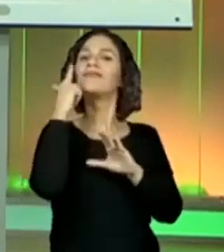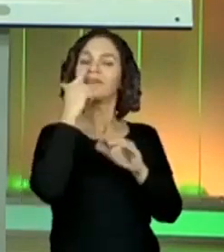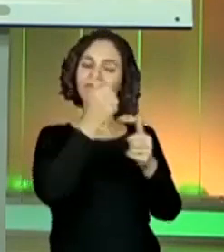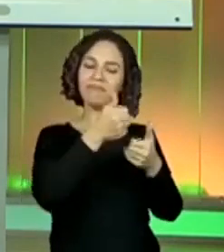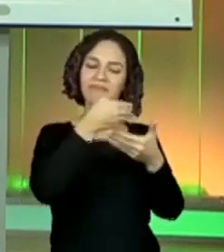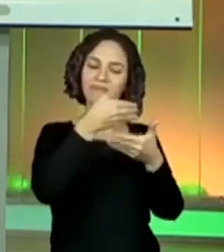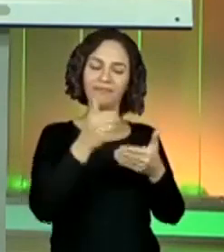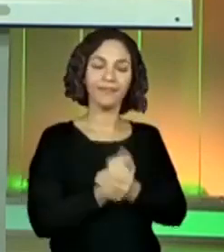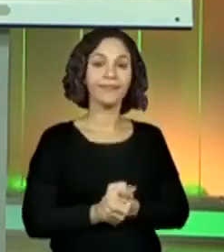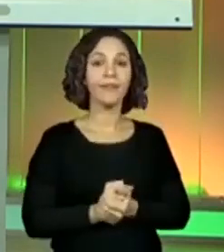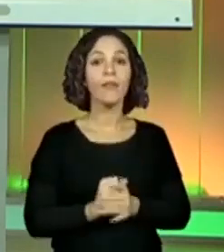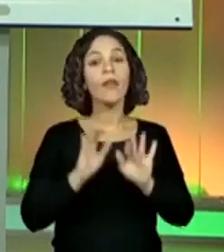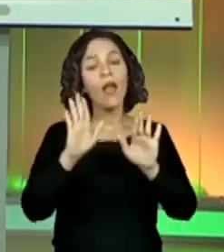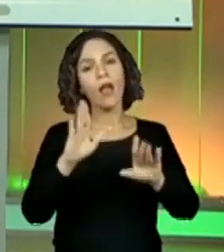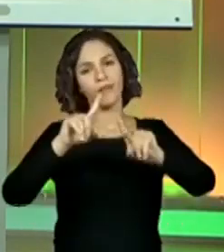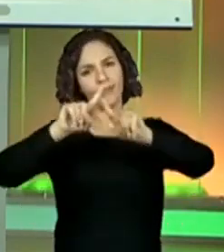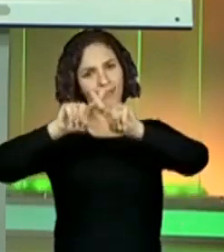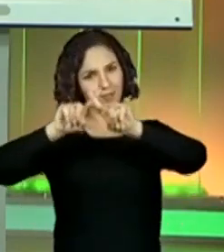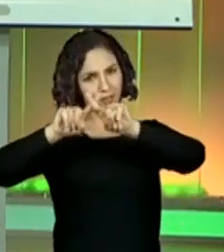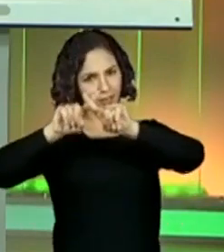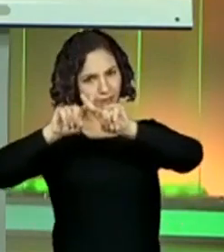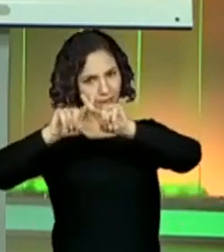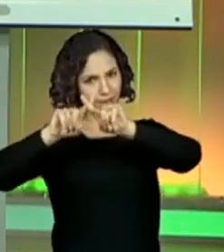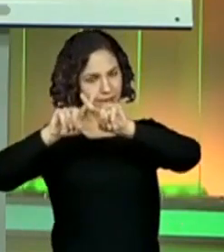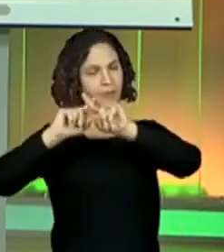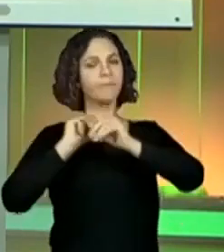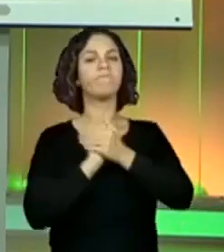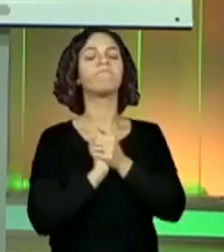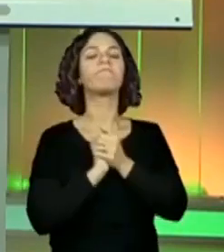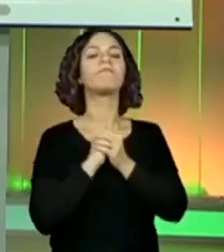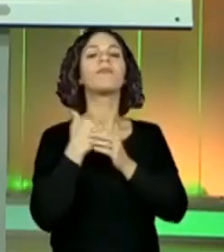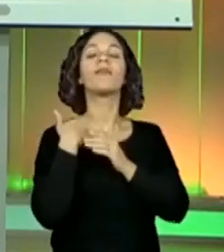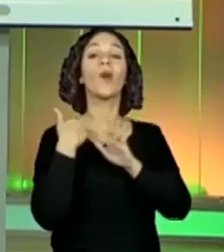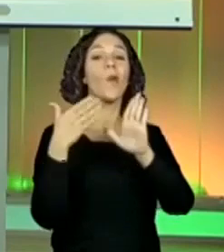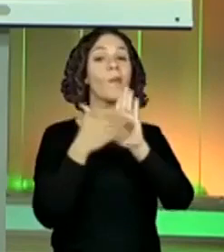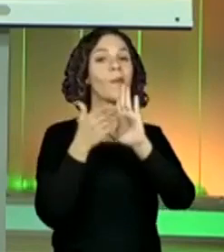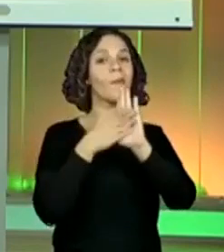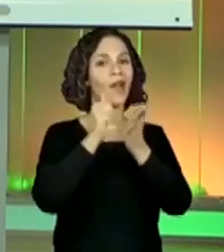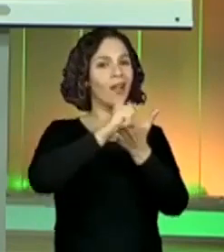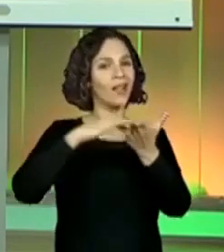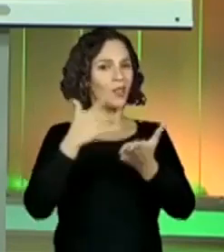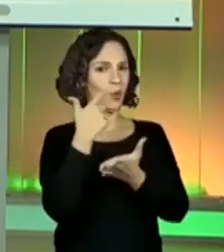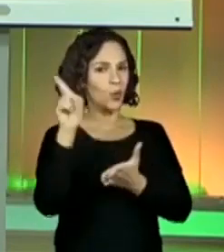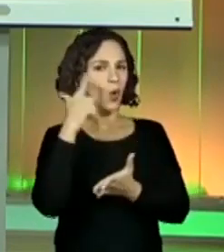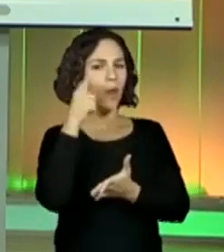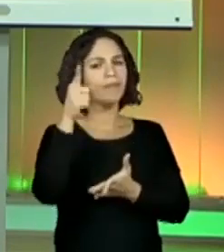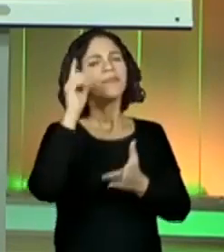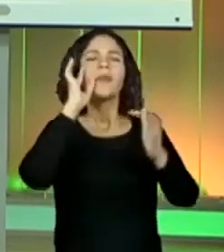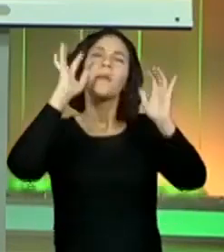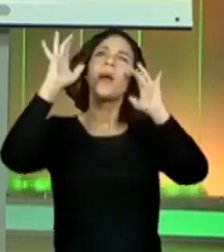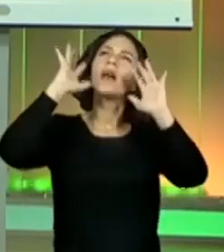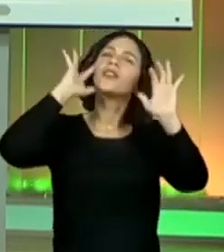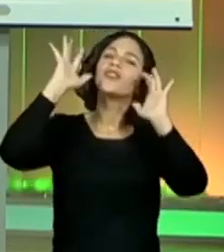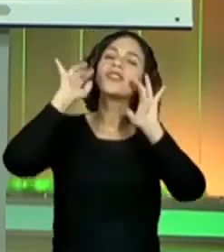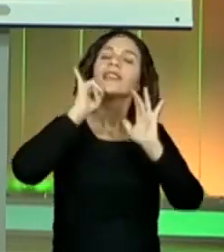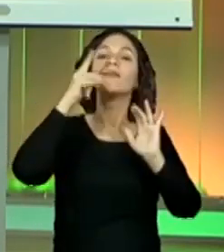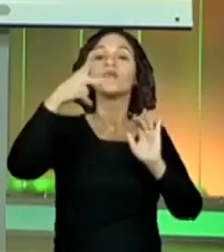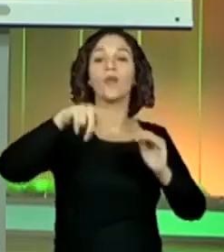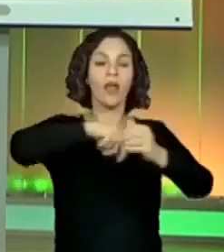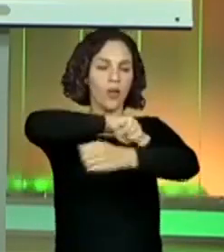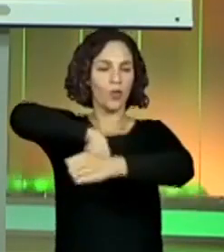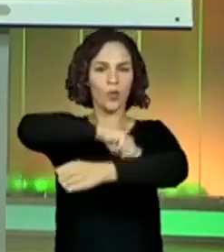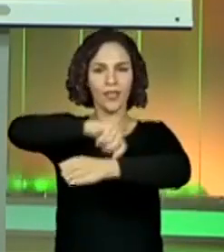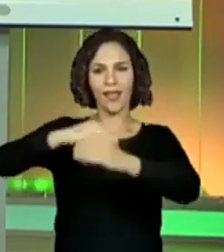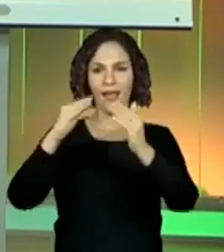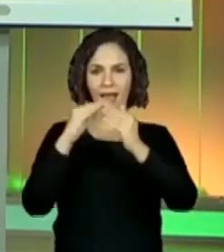Como a gente está falando de multiplicação, pessoal, eu vou propor outra coisa para vocês. Imagine a cozinha da sua